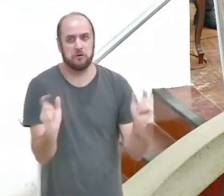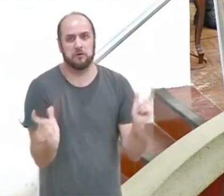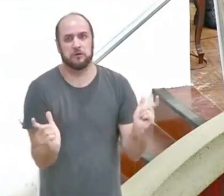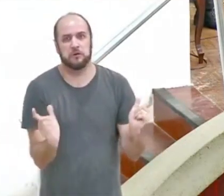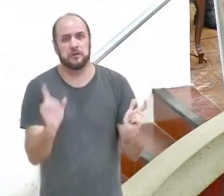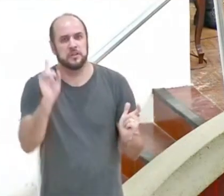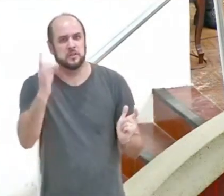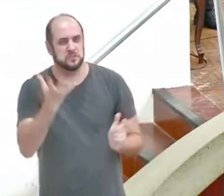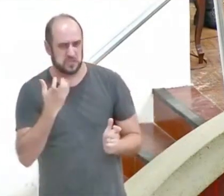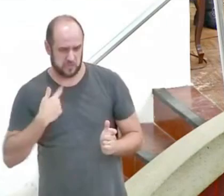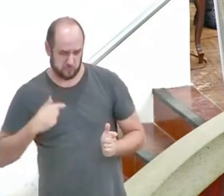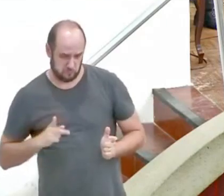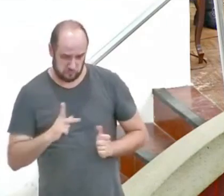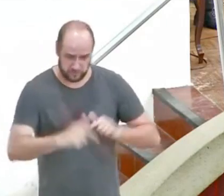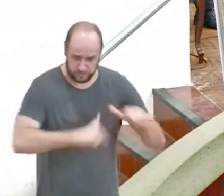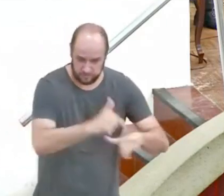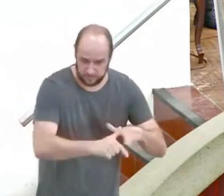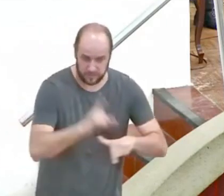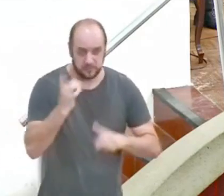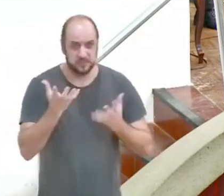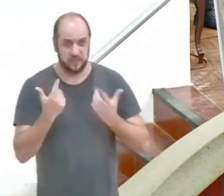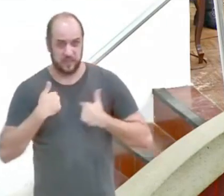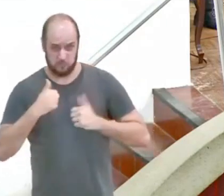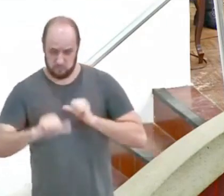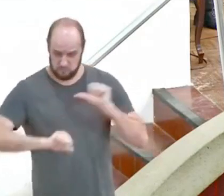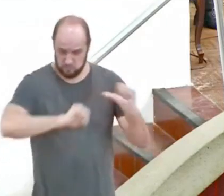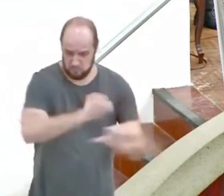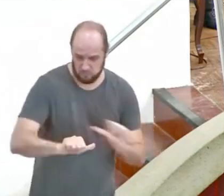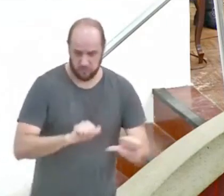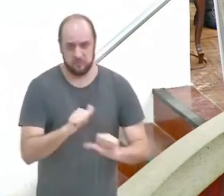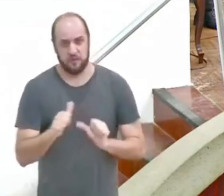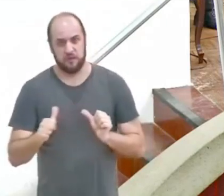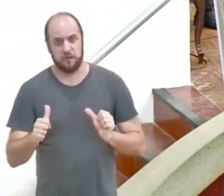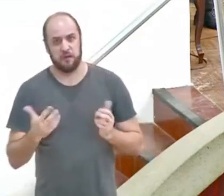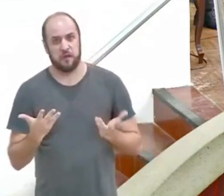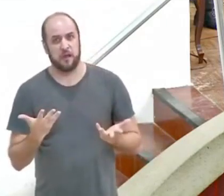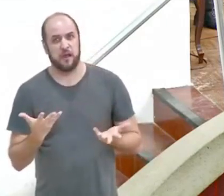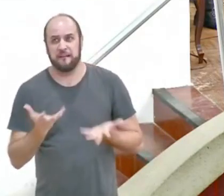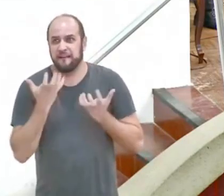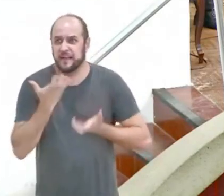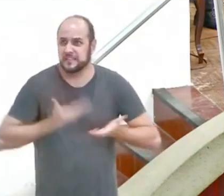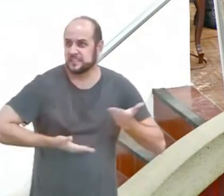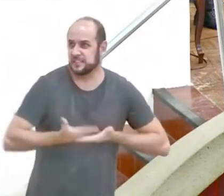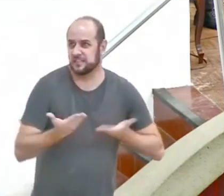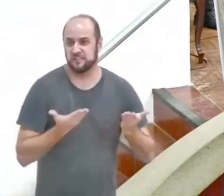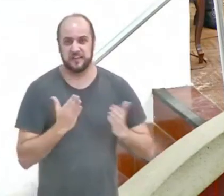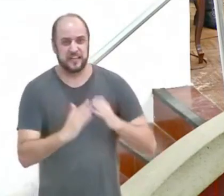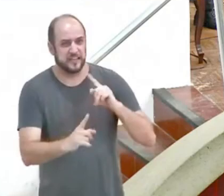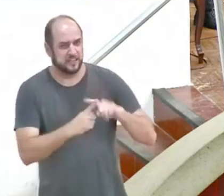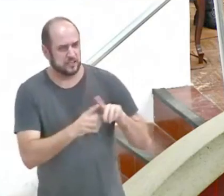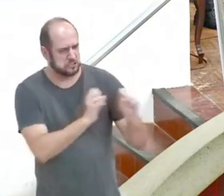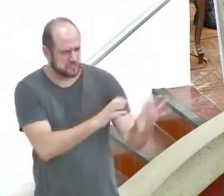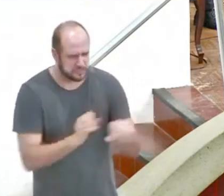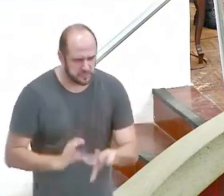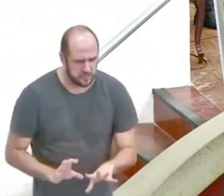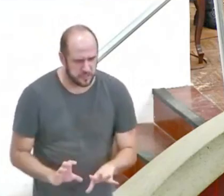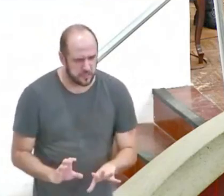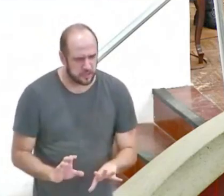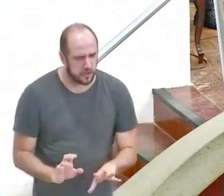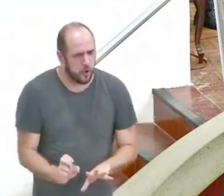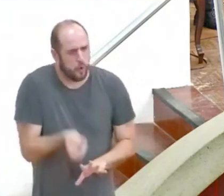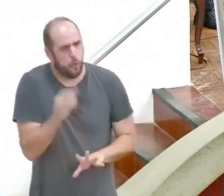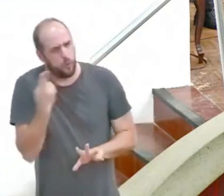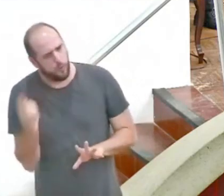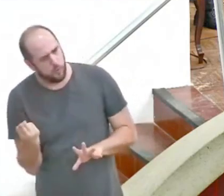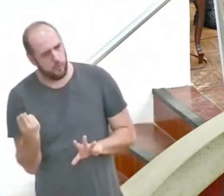Deus quer que eu continue no meu emprego, Deus quer que eu mude de carreira, Deus quer que eu sirva na igreja como discipulador, ou como